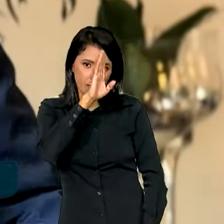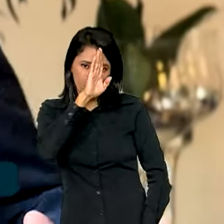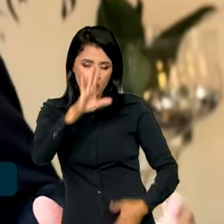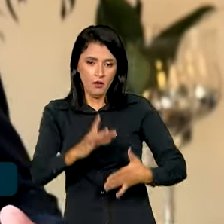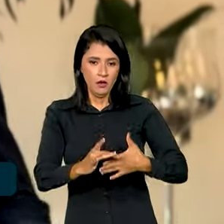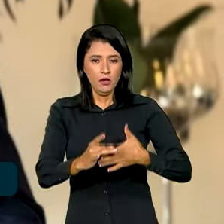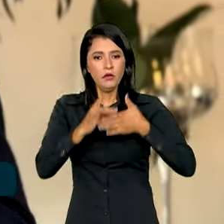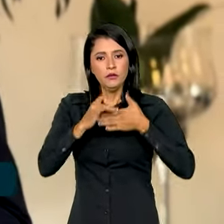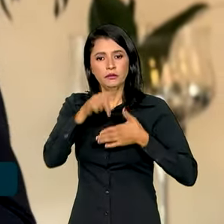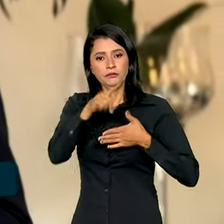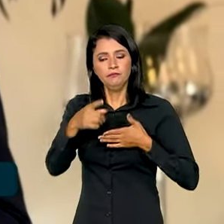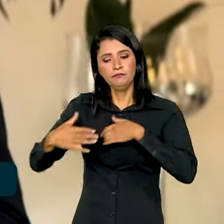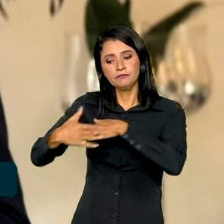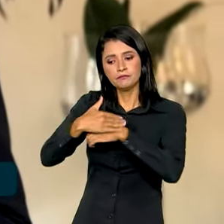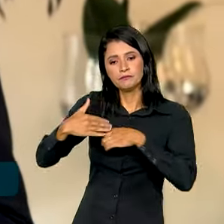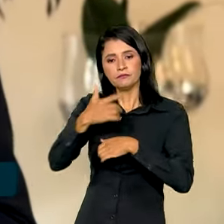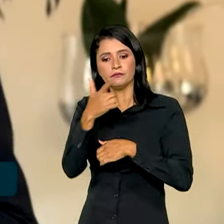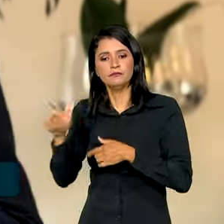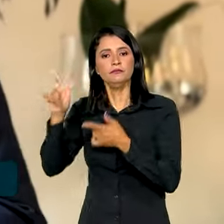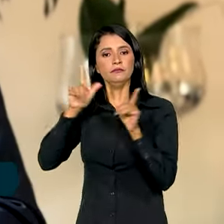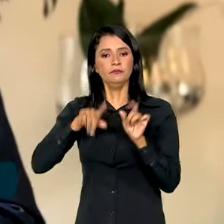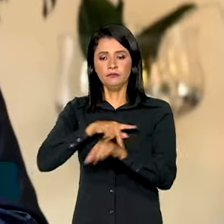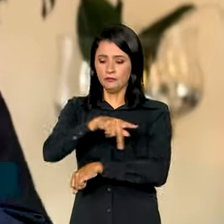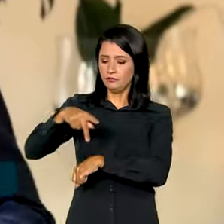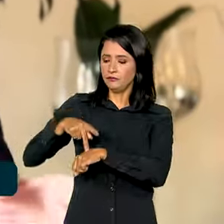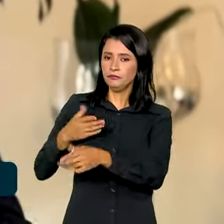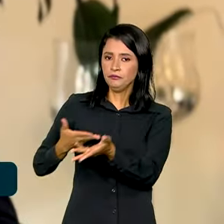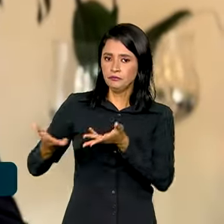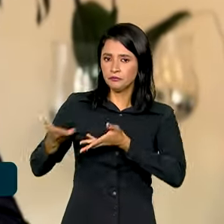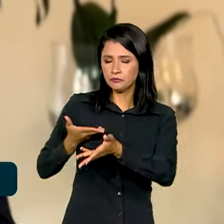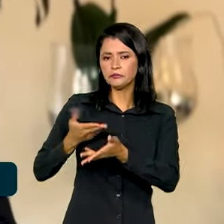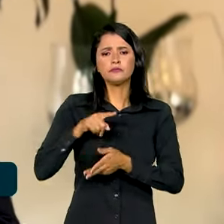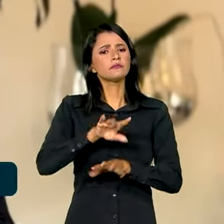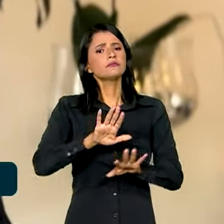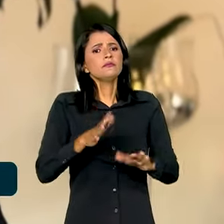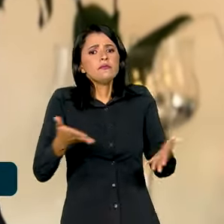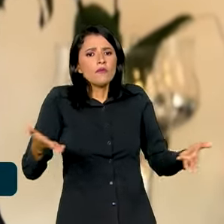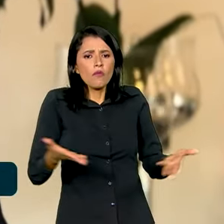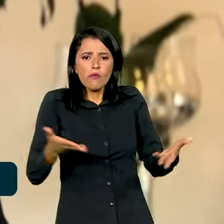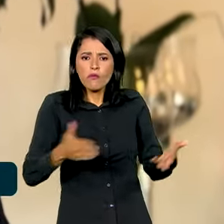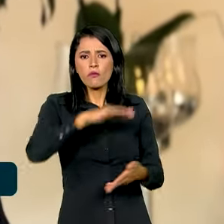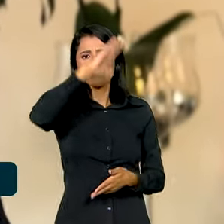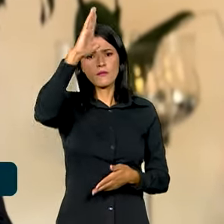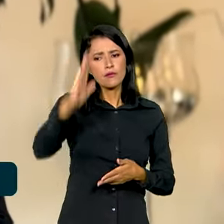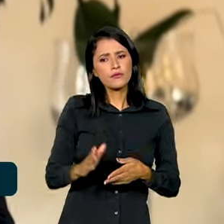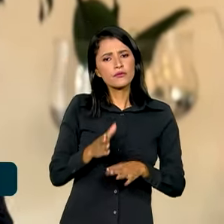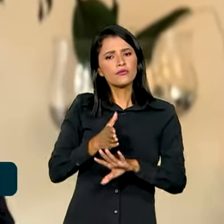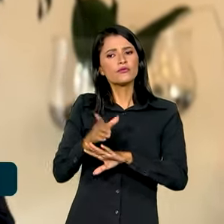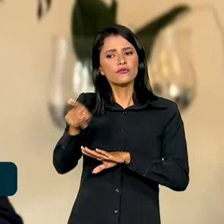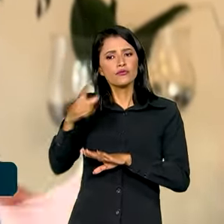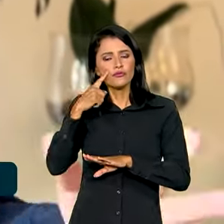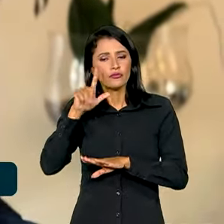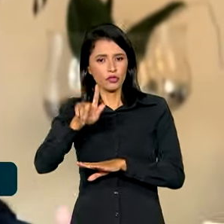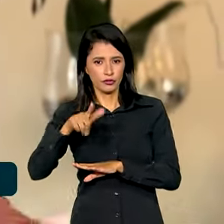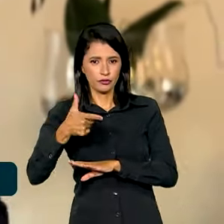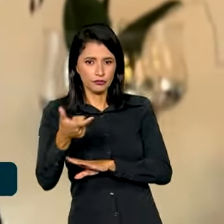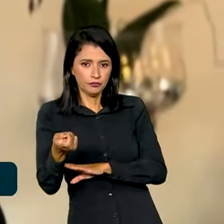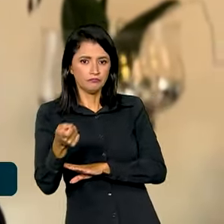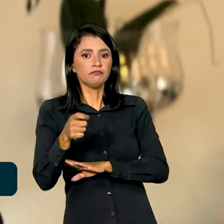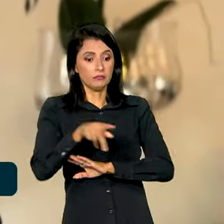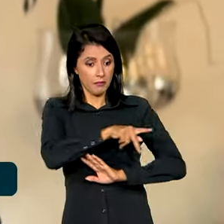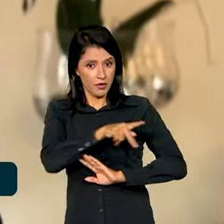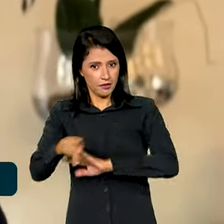líderes em diálogo com outros países. E agora, quando o Brasil está na direção do G20, na